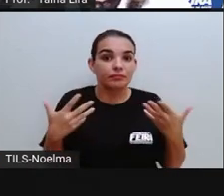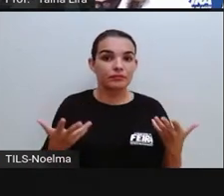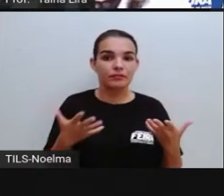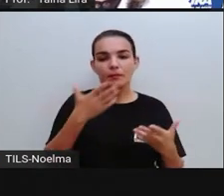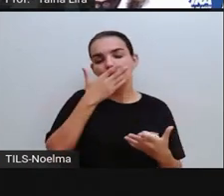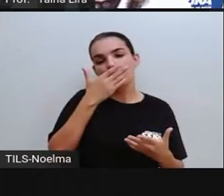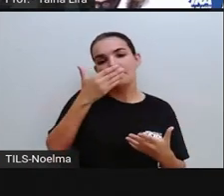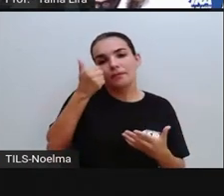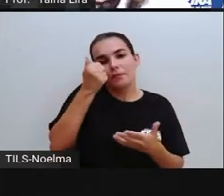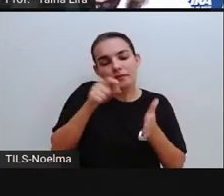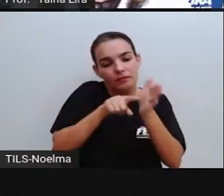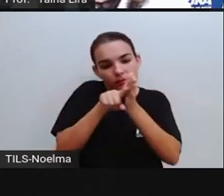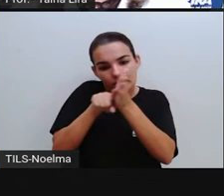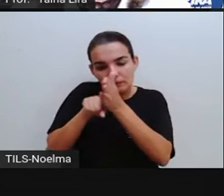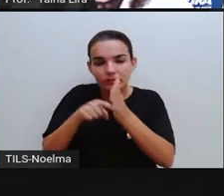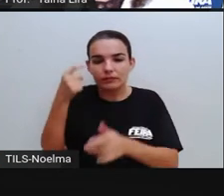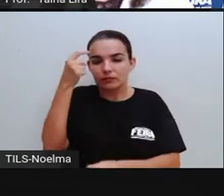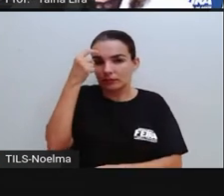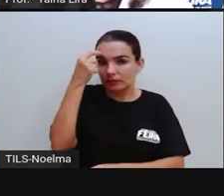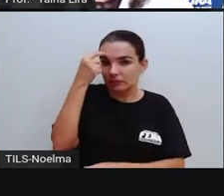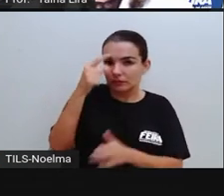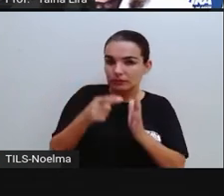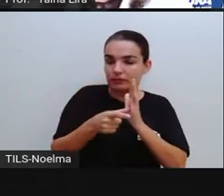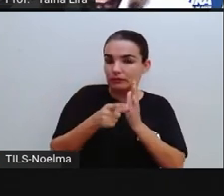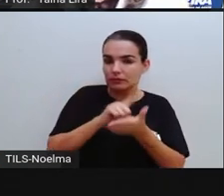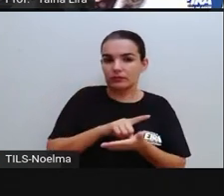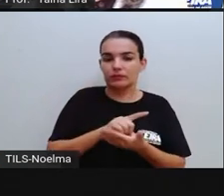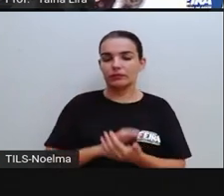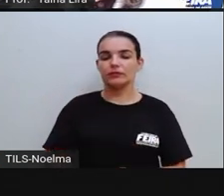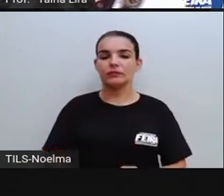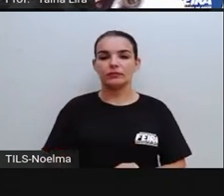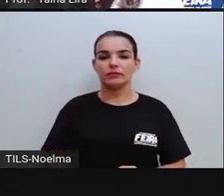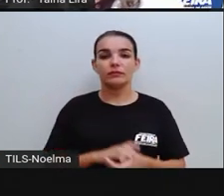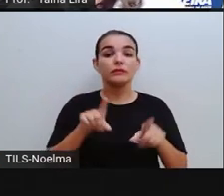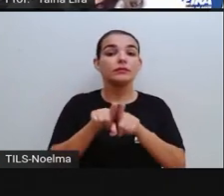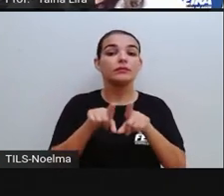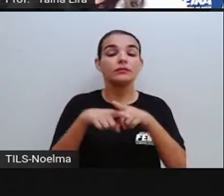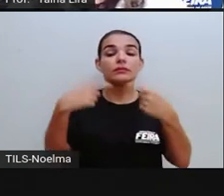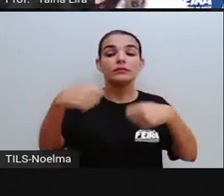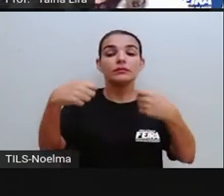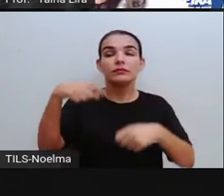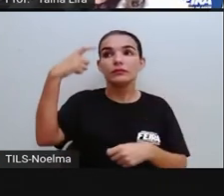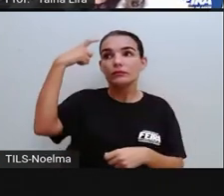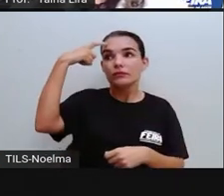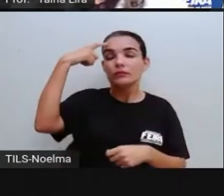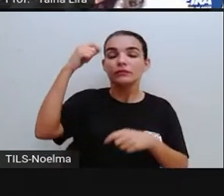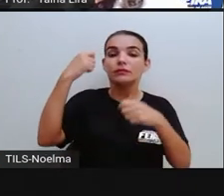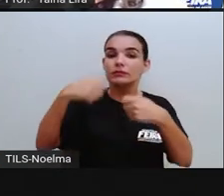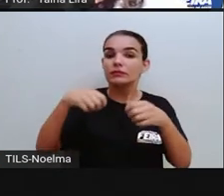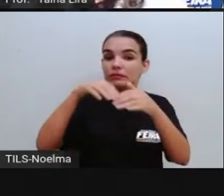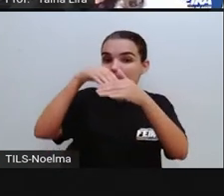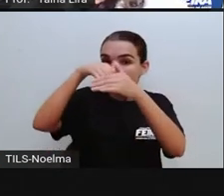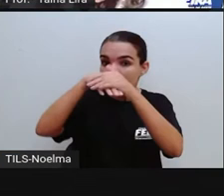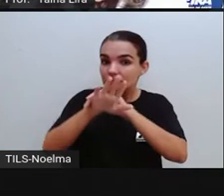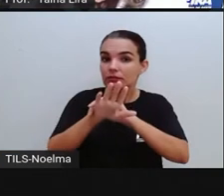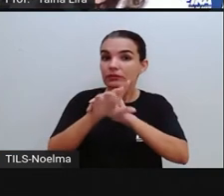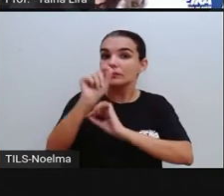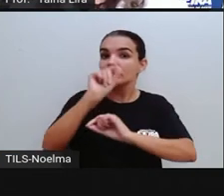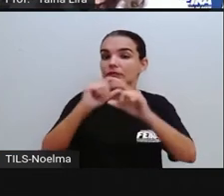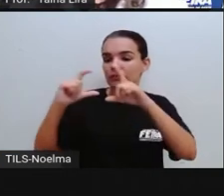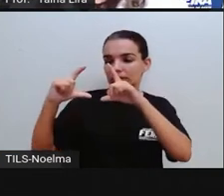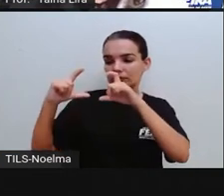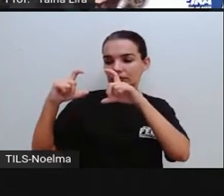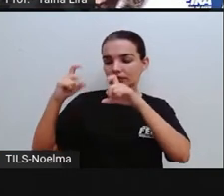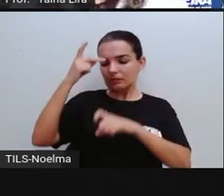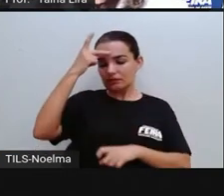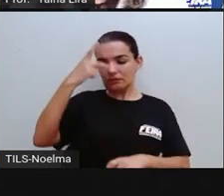é uma situação que a precisa pensar e a gente também precisa pensar que a gente precisa resguardar as imagens